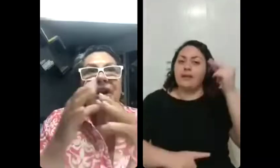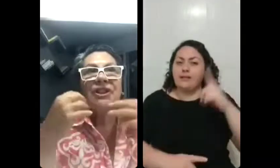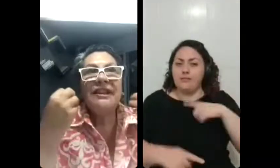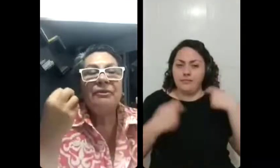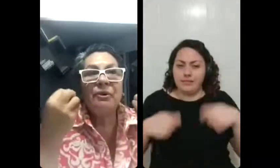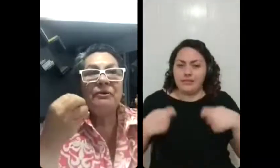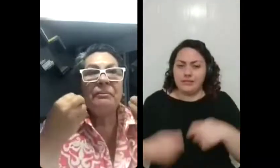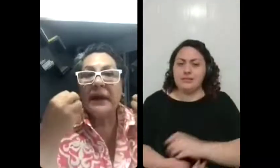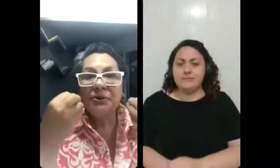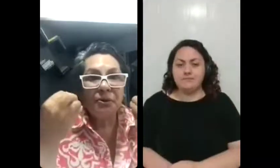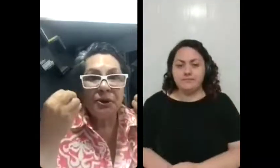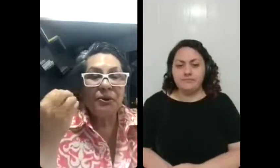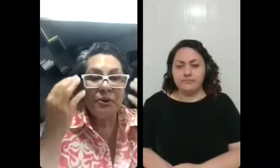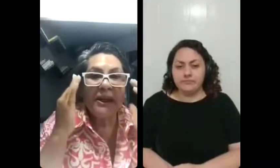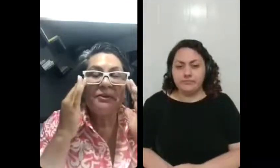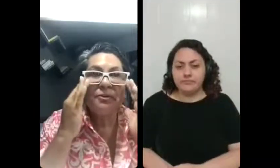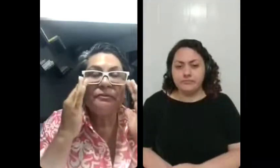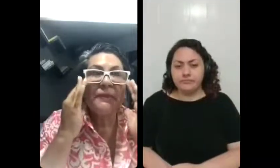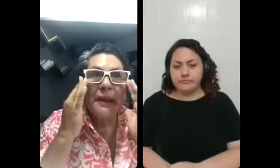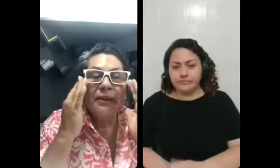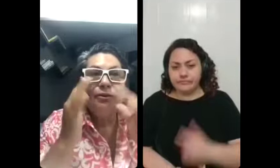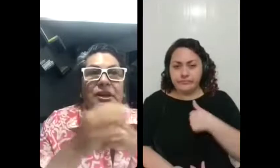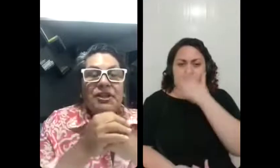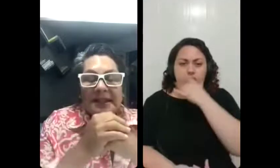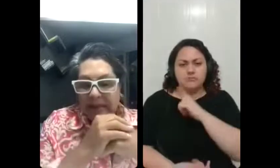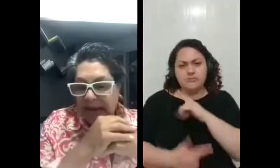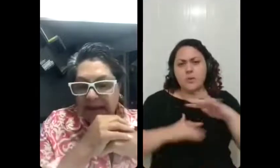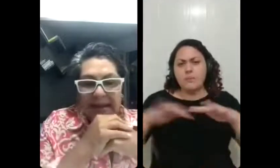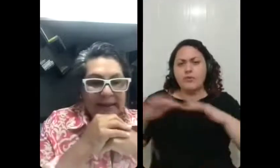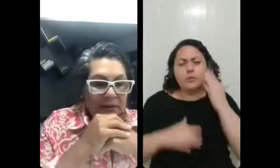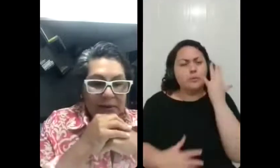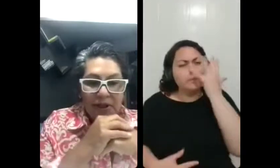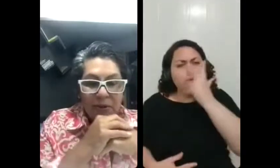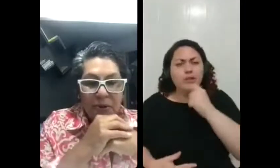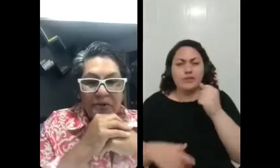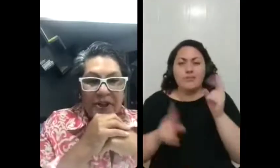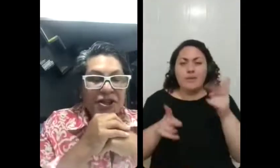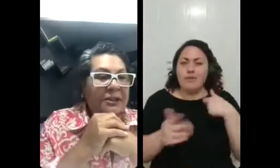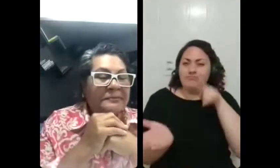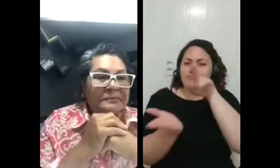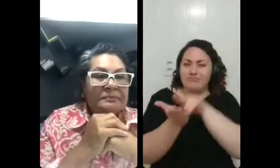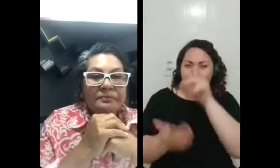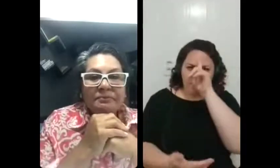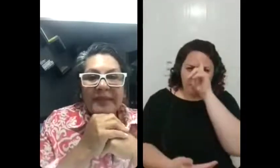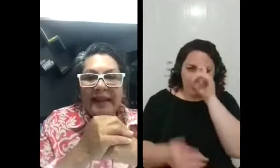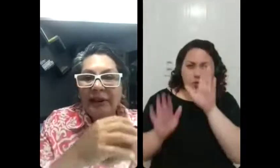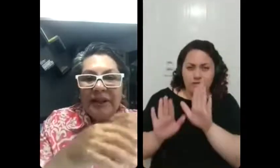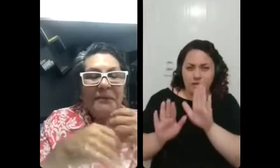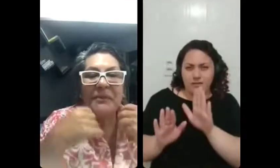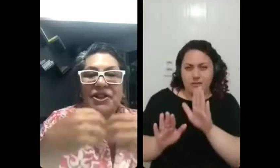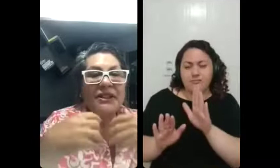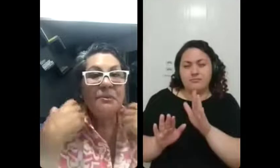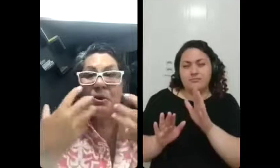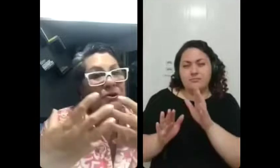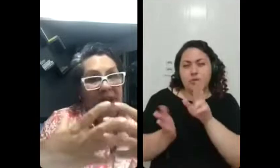Eu acho que teve um movimento muito bonito durante essa minha internação, durante o meu Covid, que eu